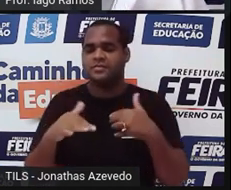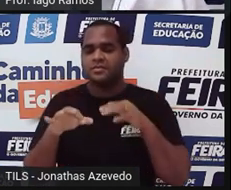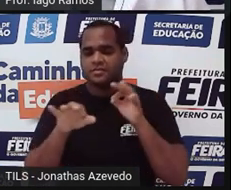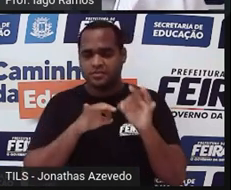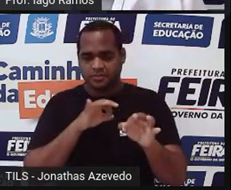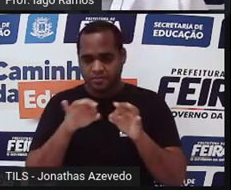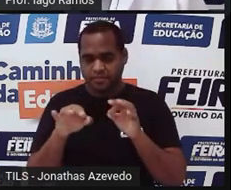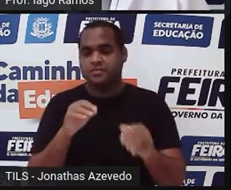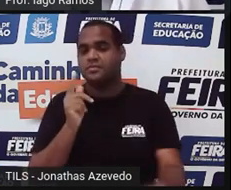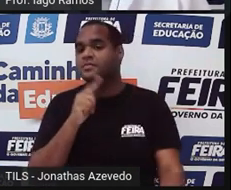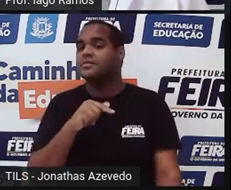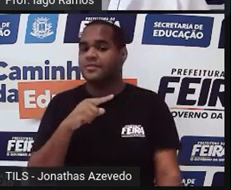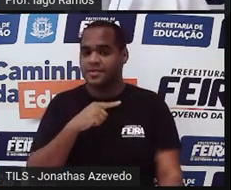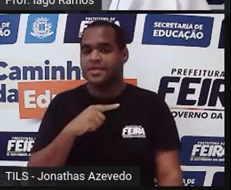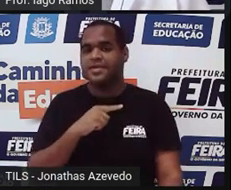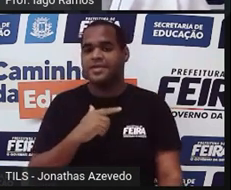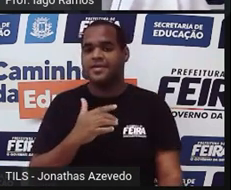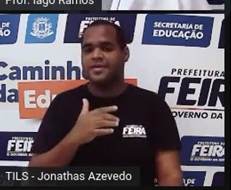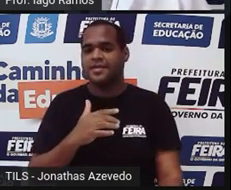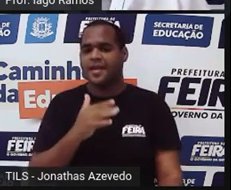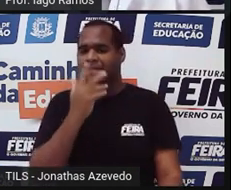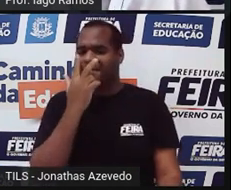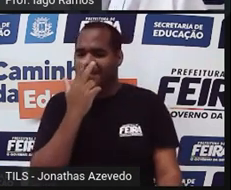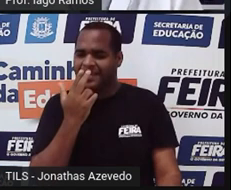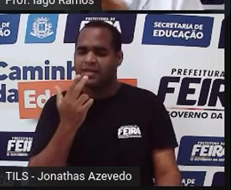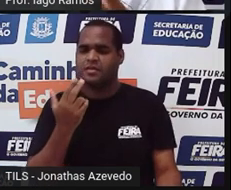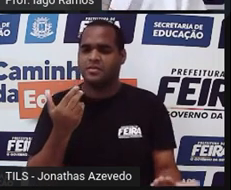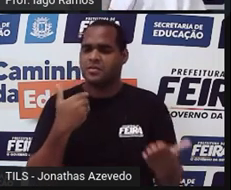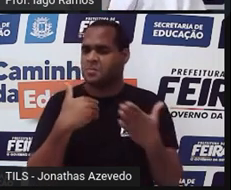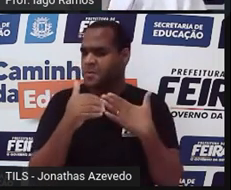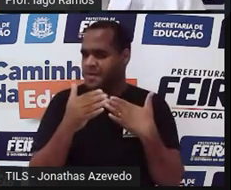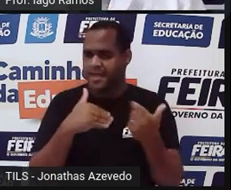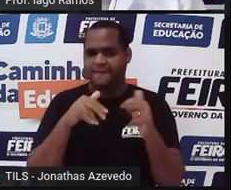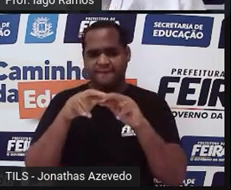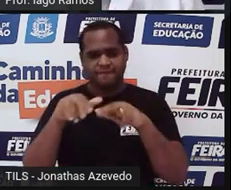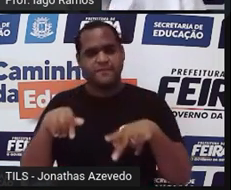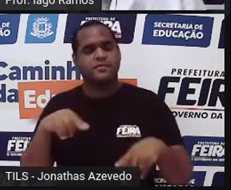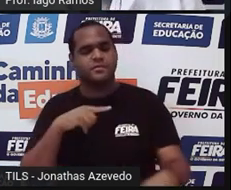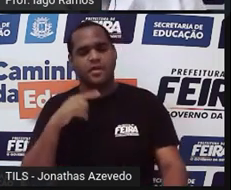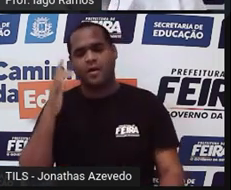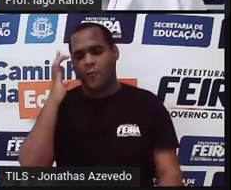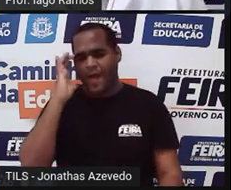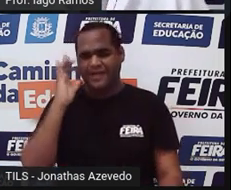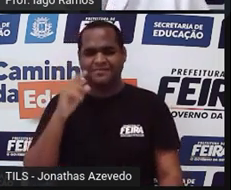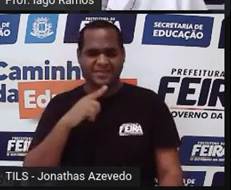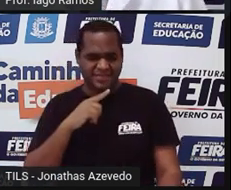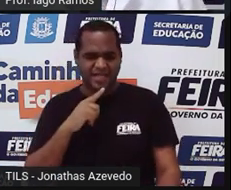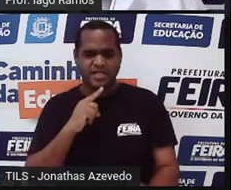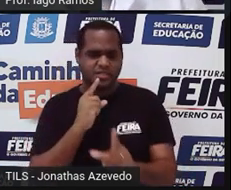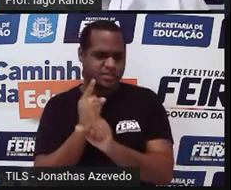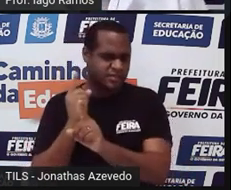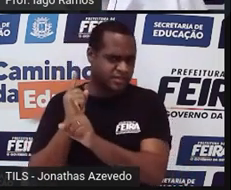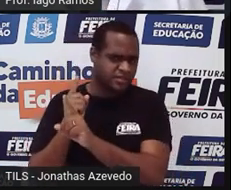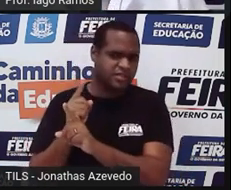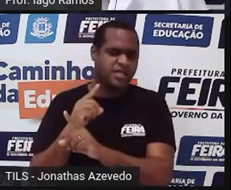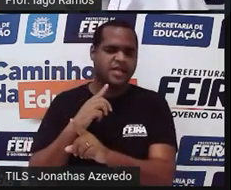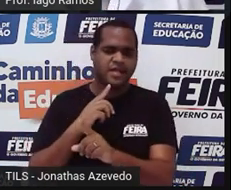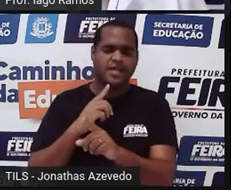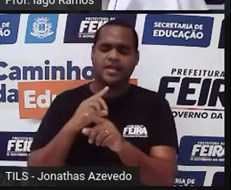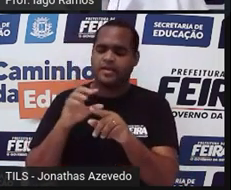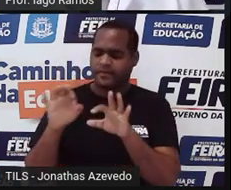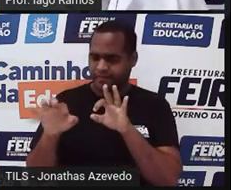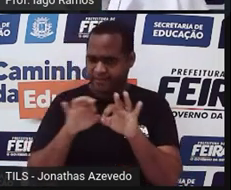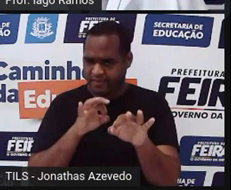triângulos. Não é qualquer medida que a gente acha que é, que vai construir um triângulo,